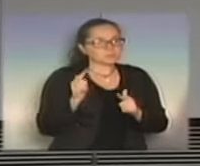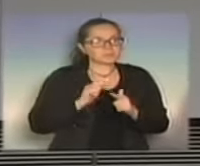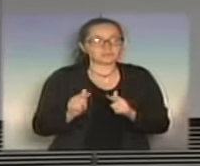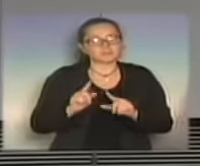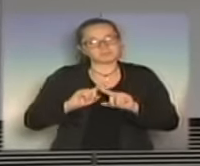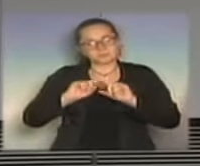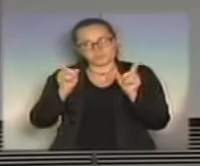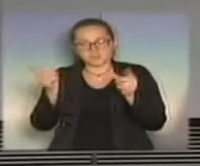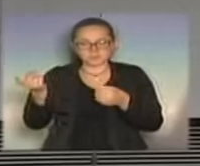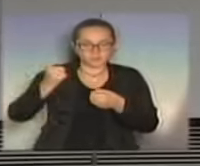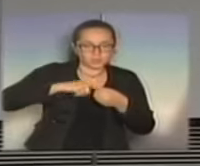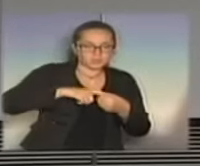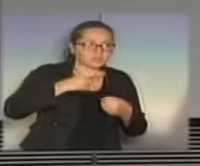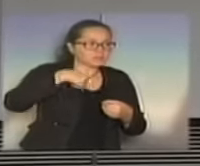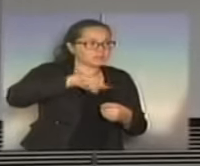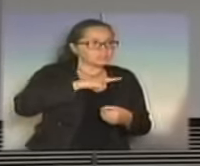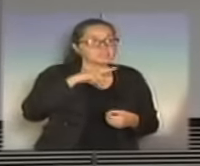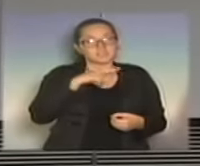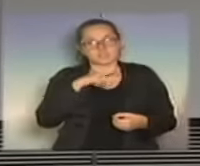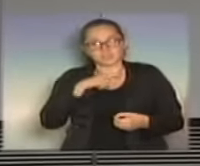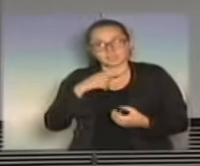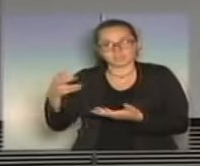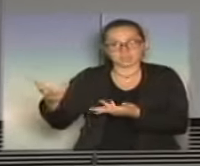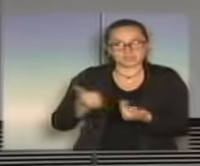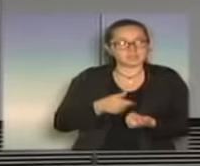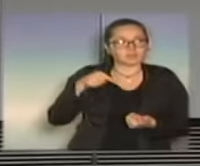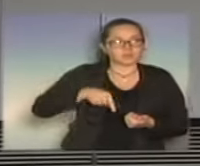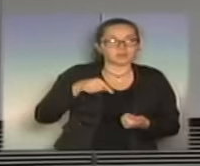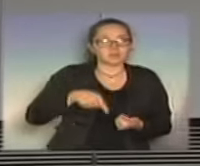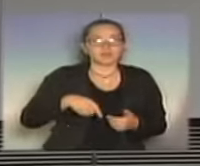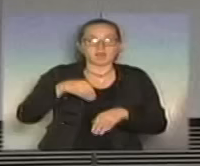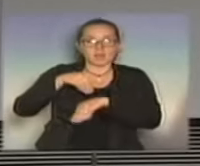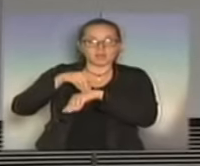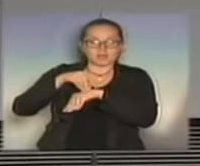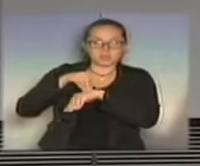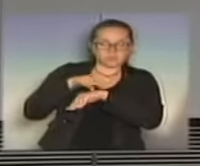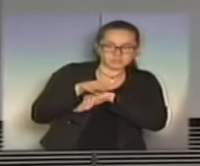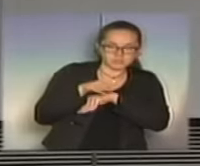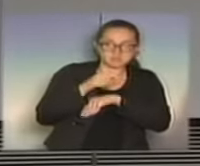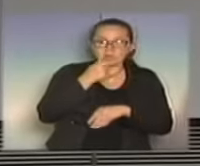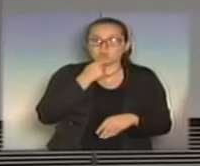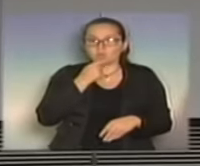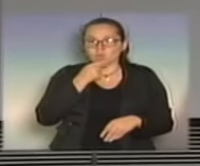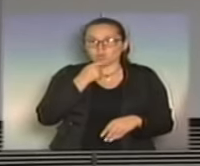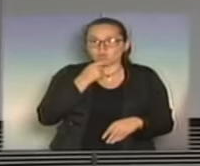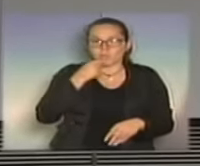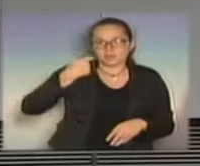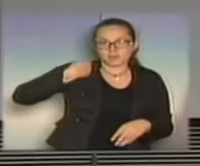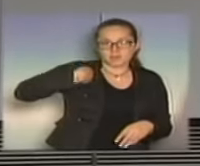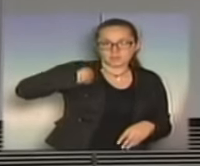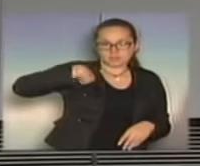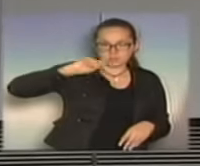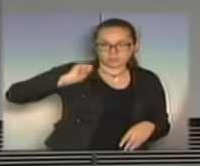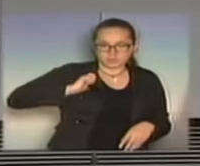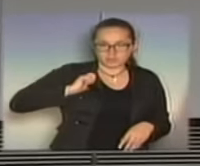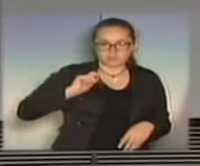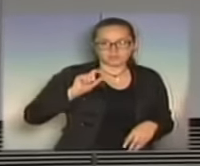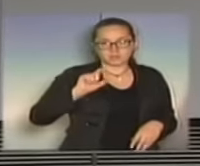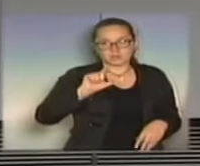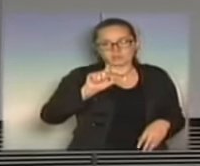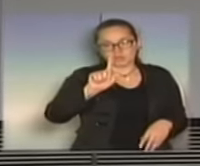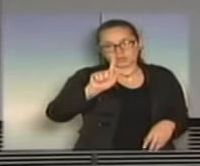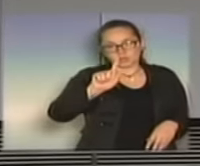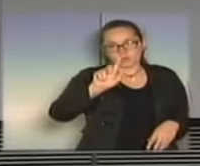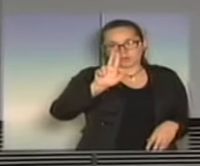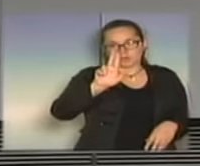Mas retornando, nós estamos trazendo aqui a notícia do deputado, do delegado, Guerino Sofa